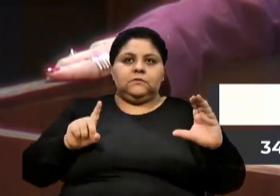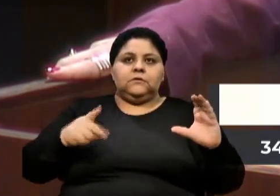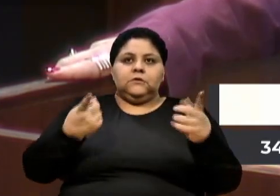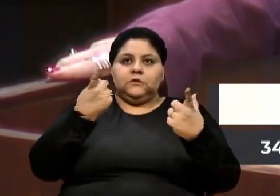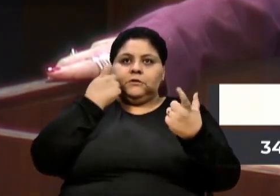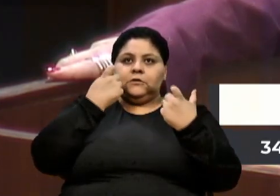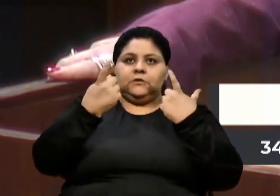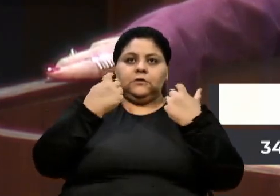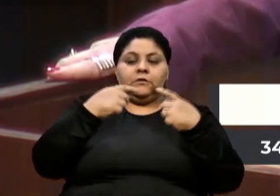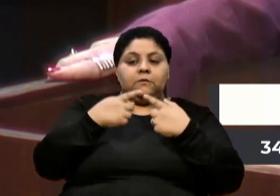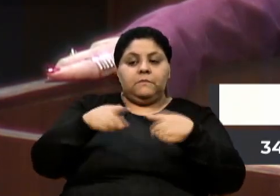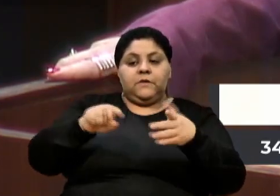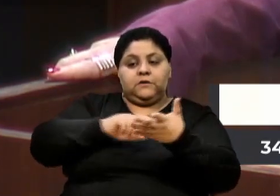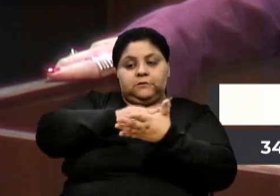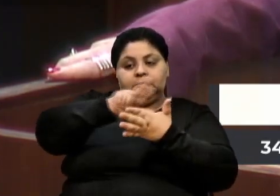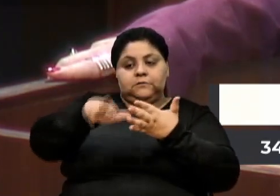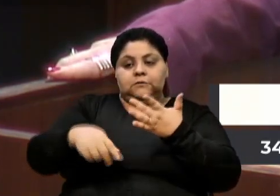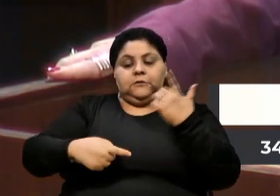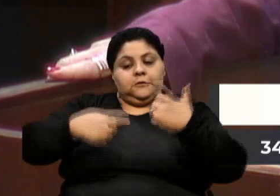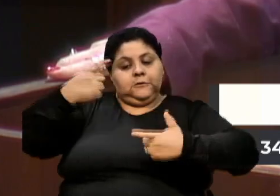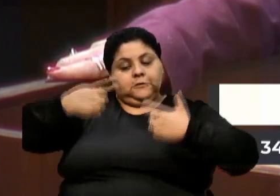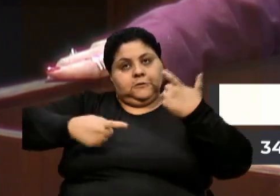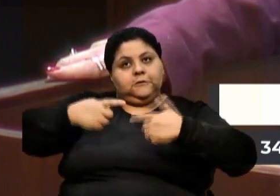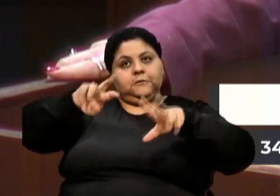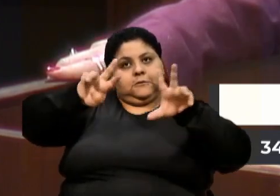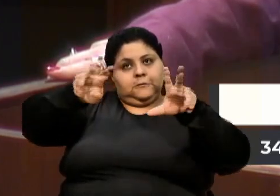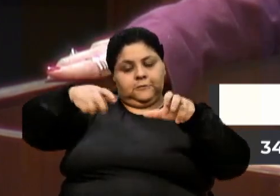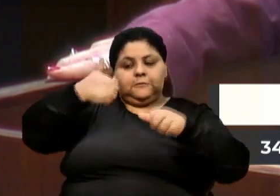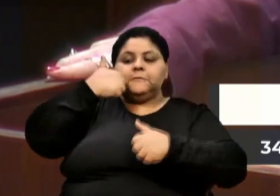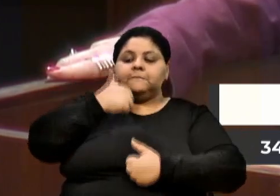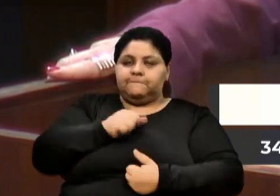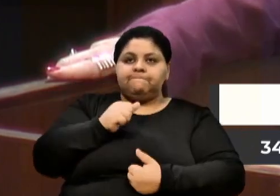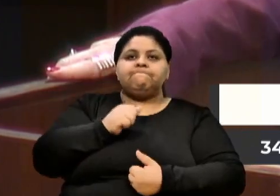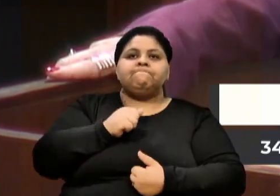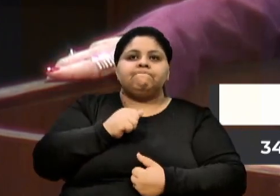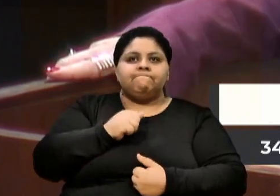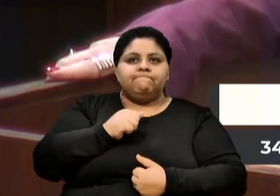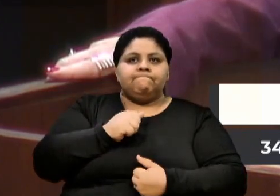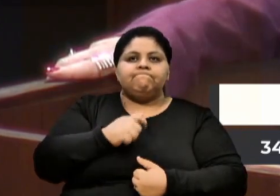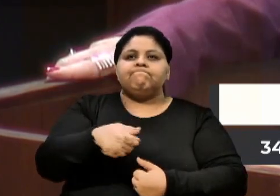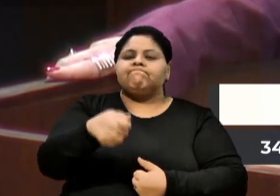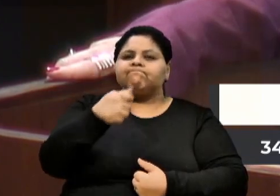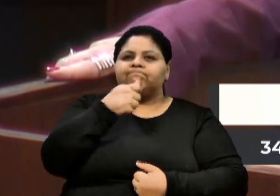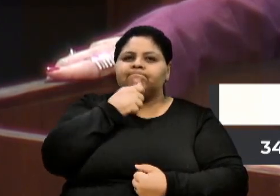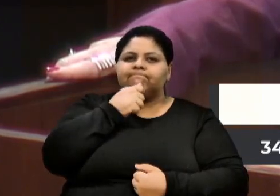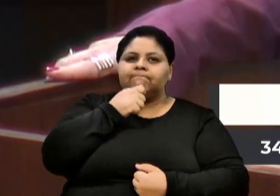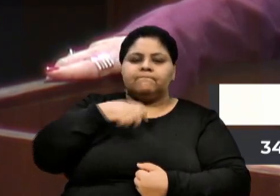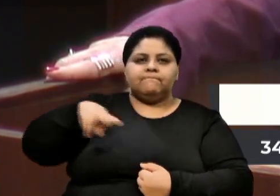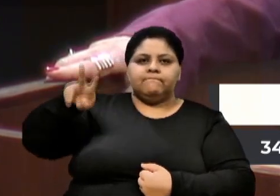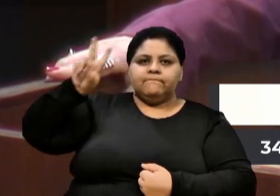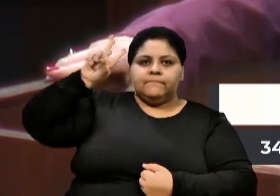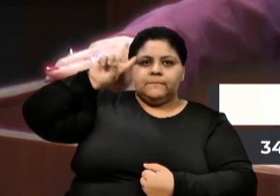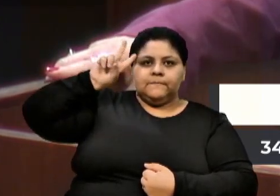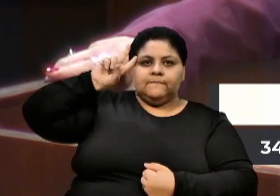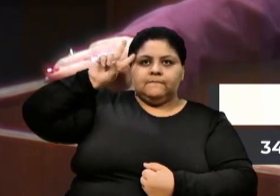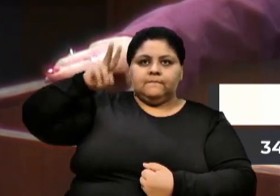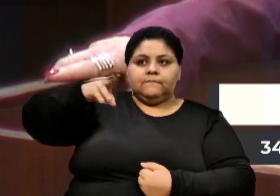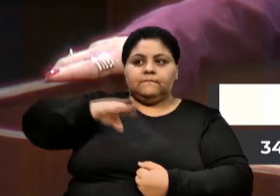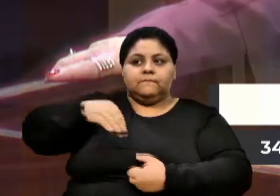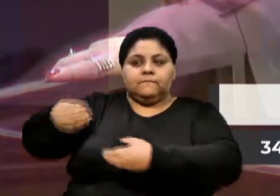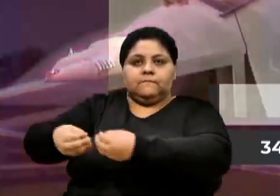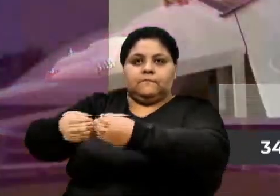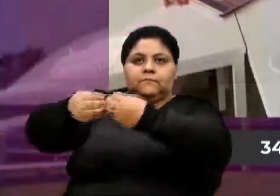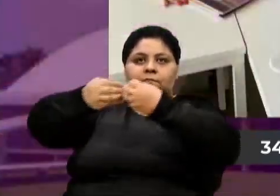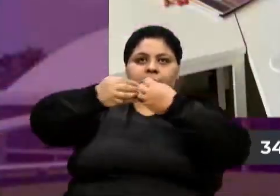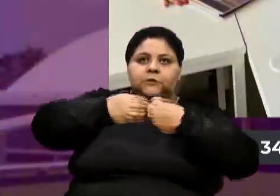várias discussões que envolvem a questão das mulheres. Ainda na segunda-feira, eu estive no Cefêmia,